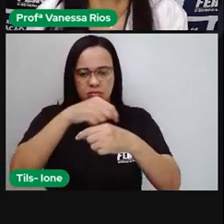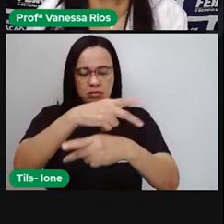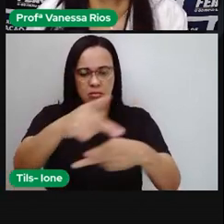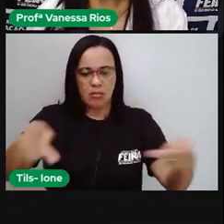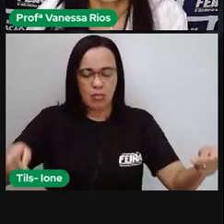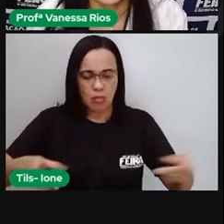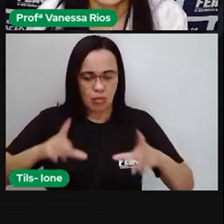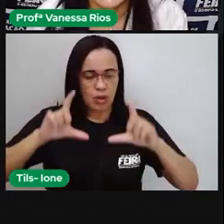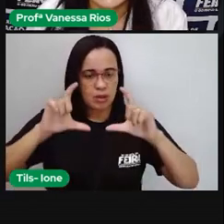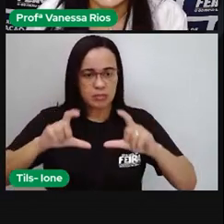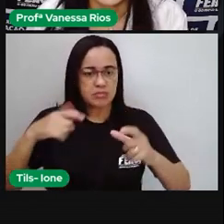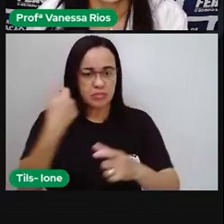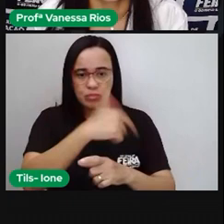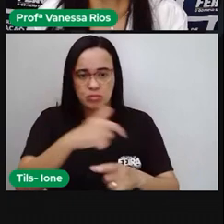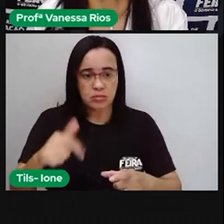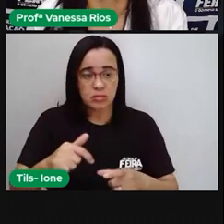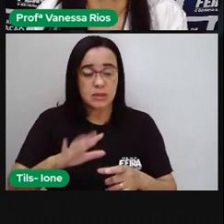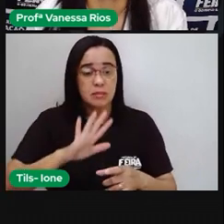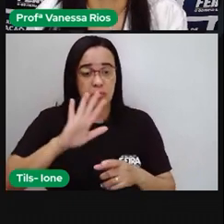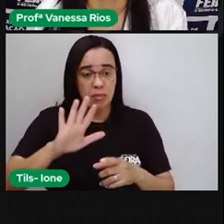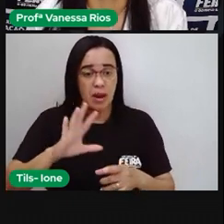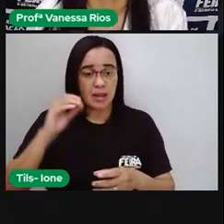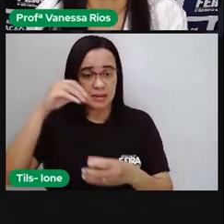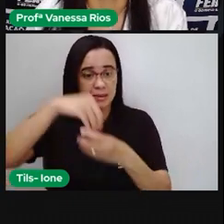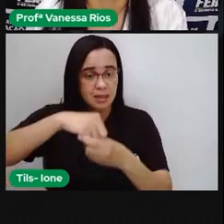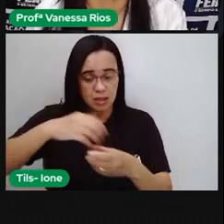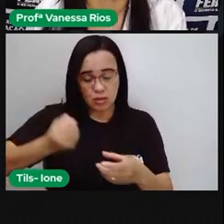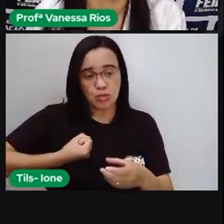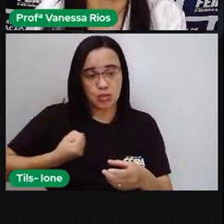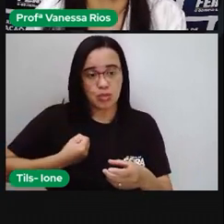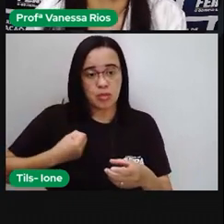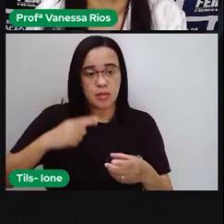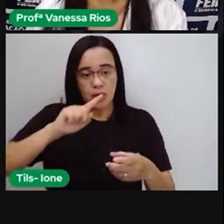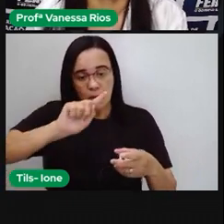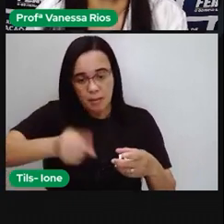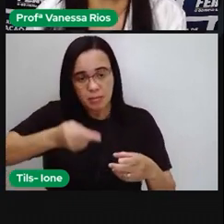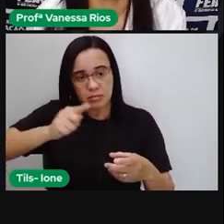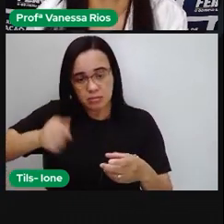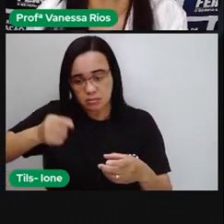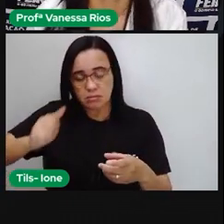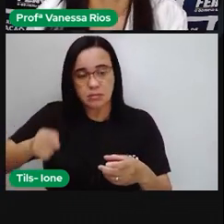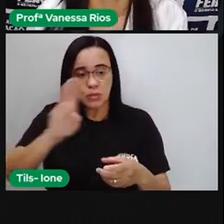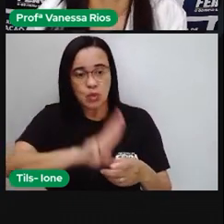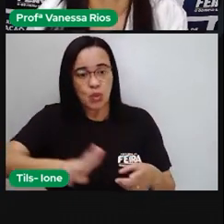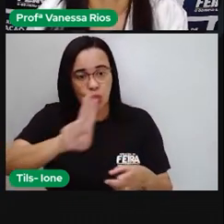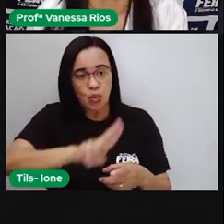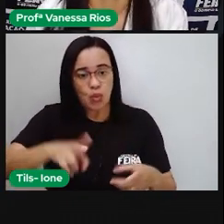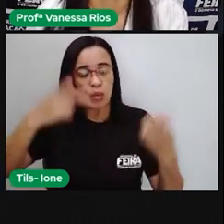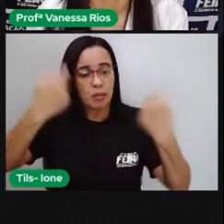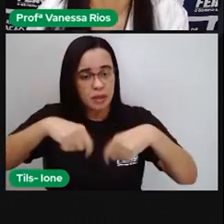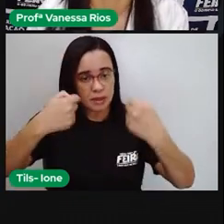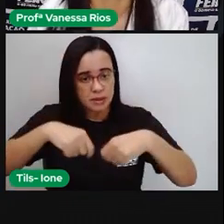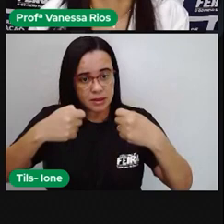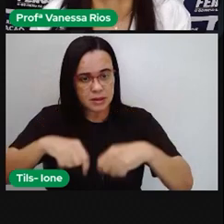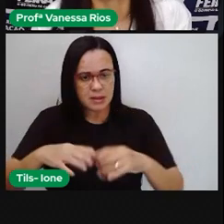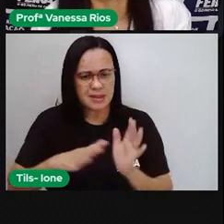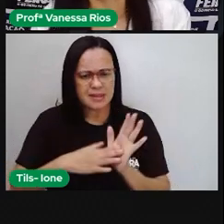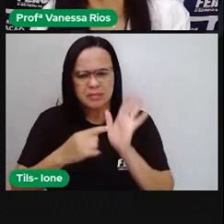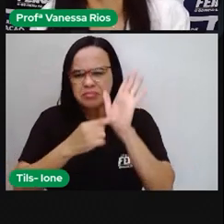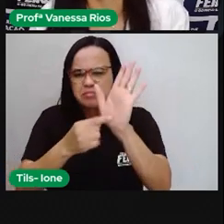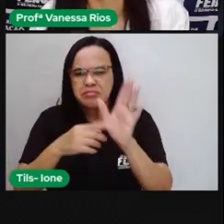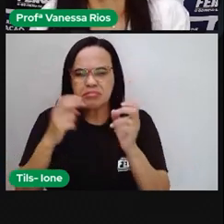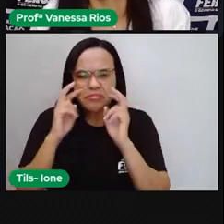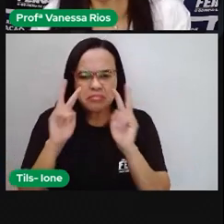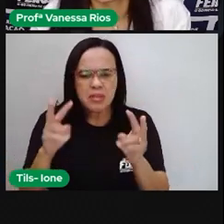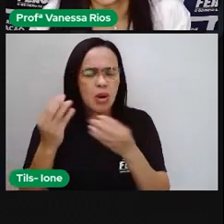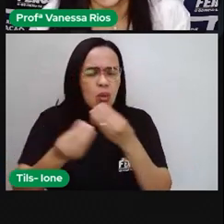expressos por vírgulas e que possuem casas decimais. Como é que esses números estão aparecendo? Como é que